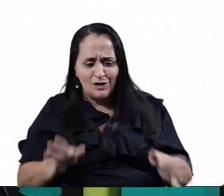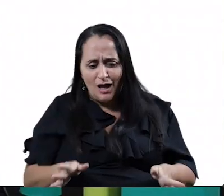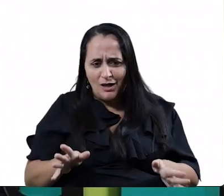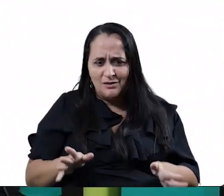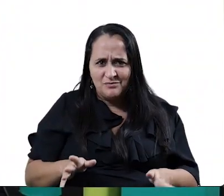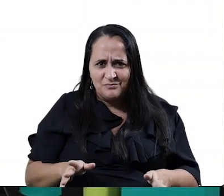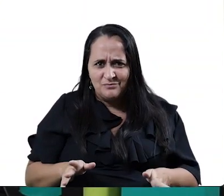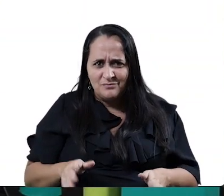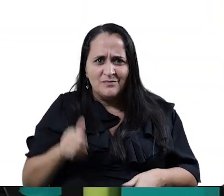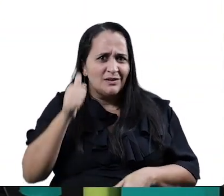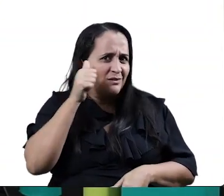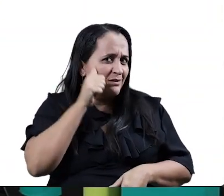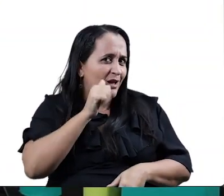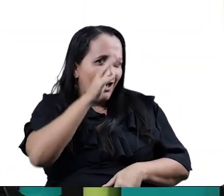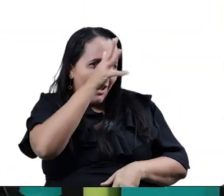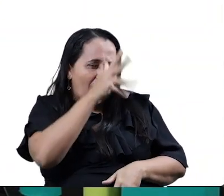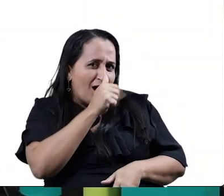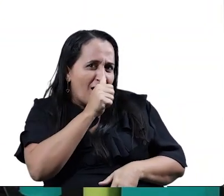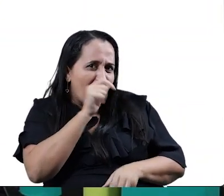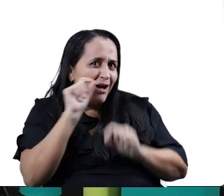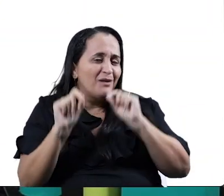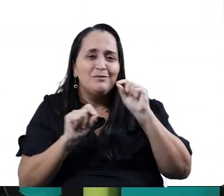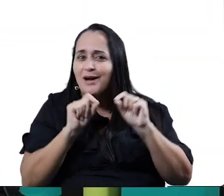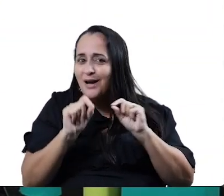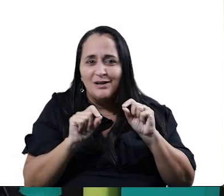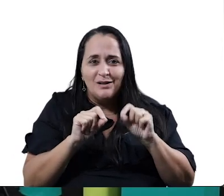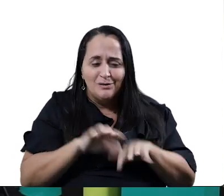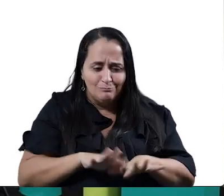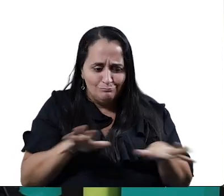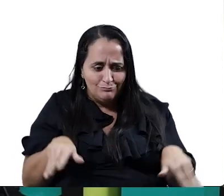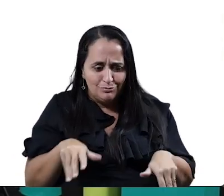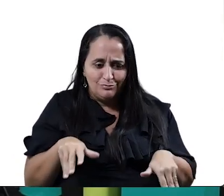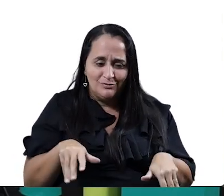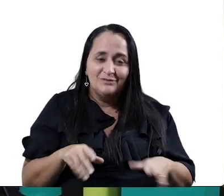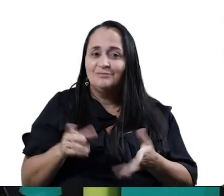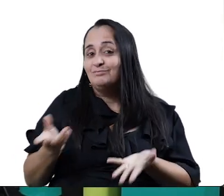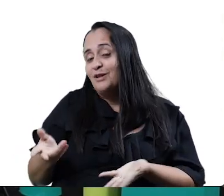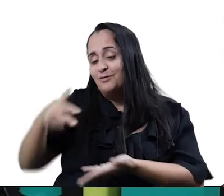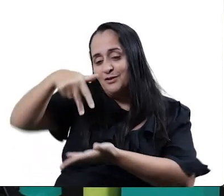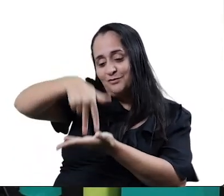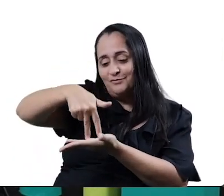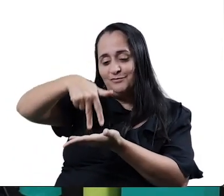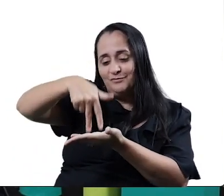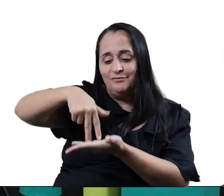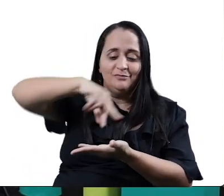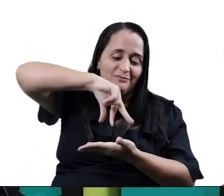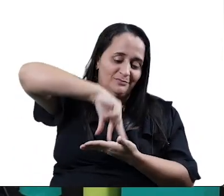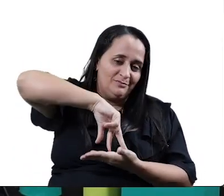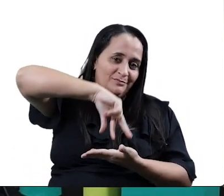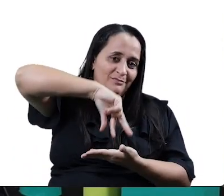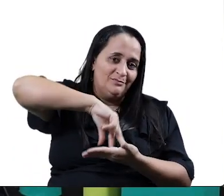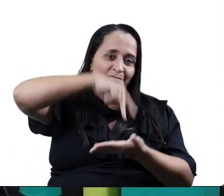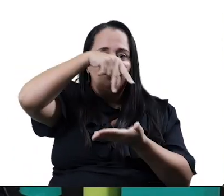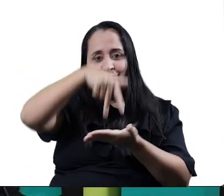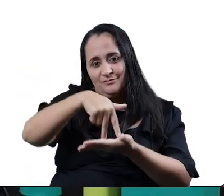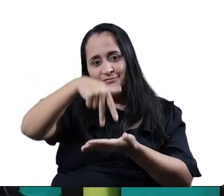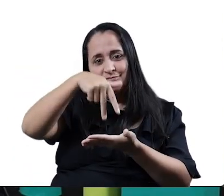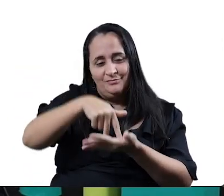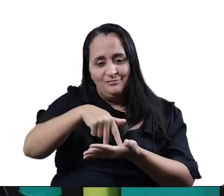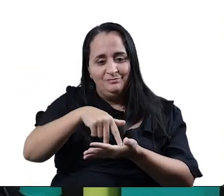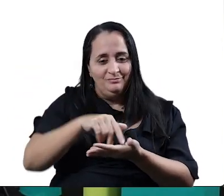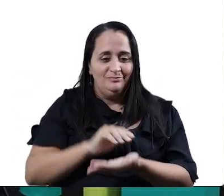de trás para trás. É de frente para frente. É de trás para trás. É de frente para frente.